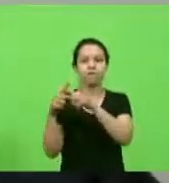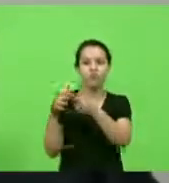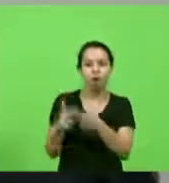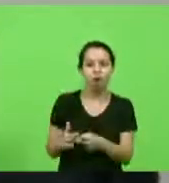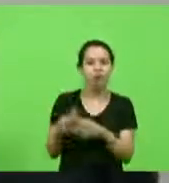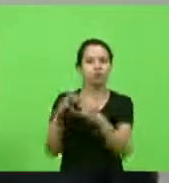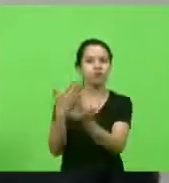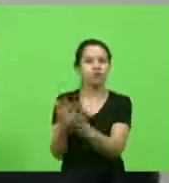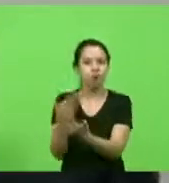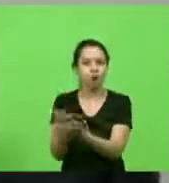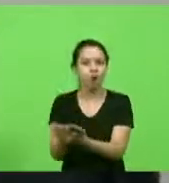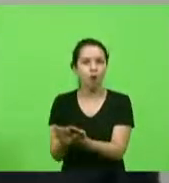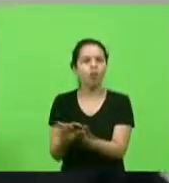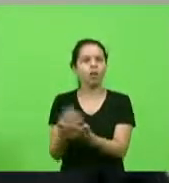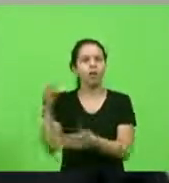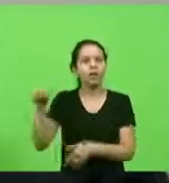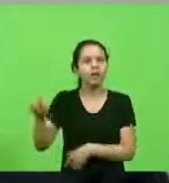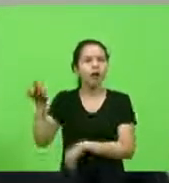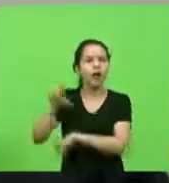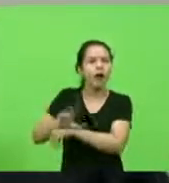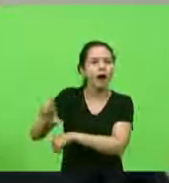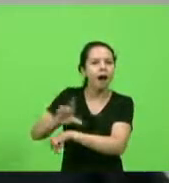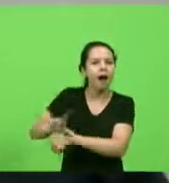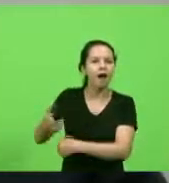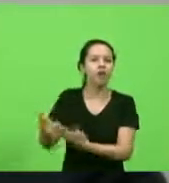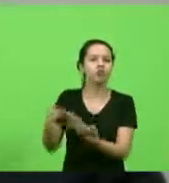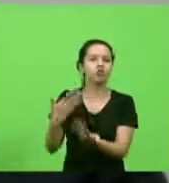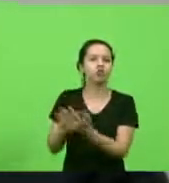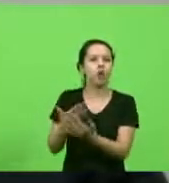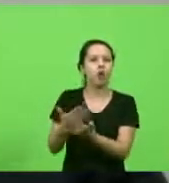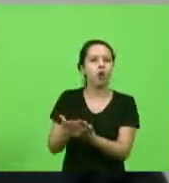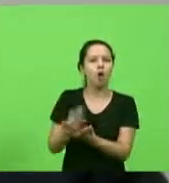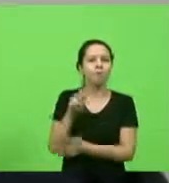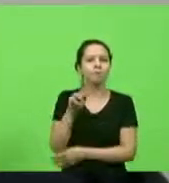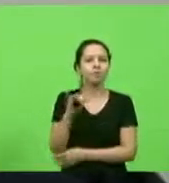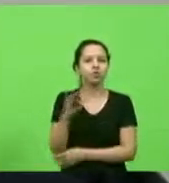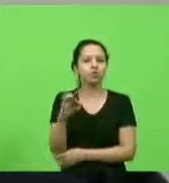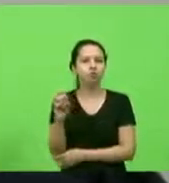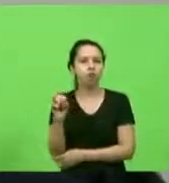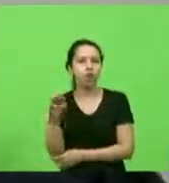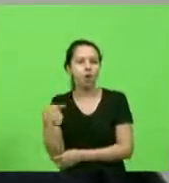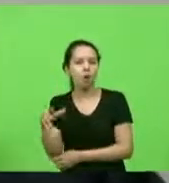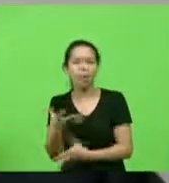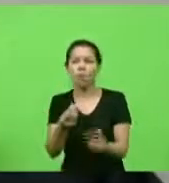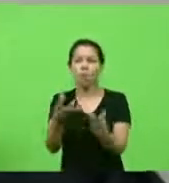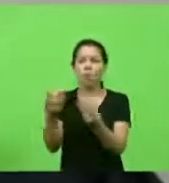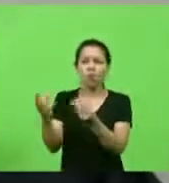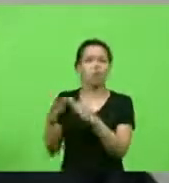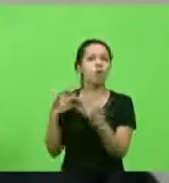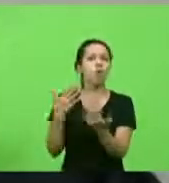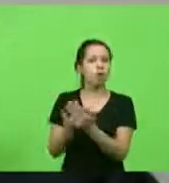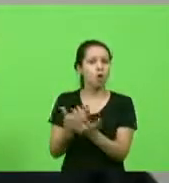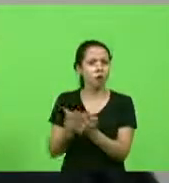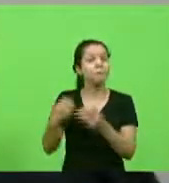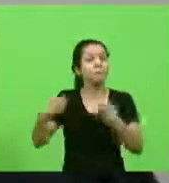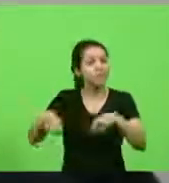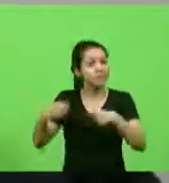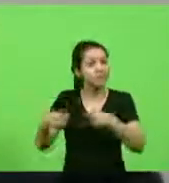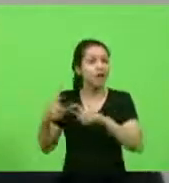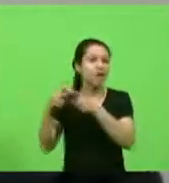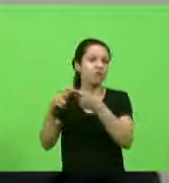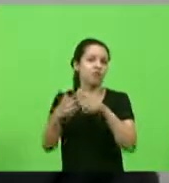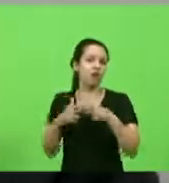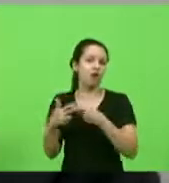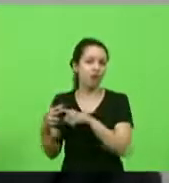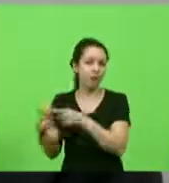Abelizário Ramos em Lages Colégio Pinto Sombra nós temos vários colégios que estão precisando de reforma